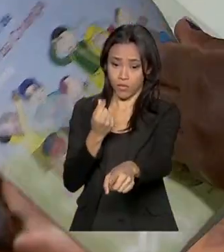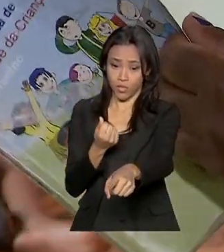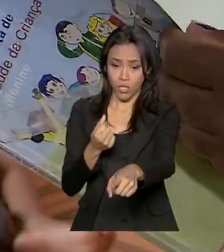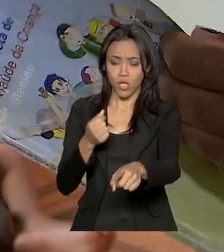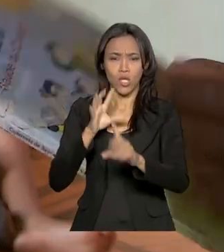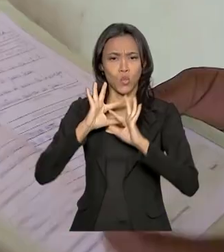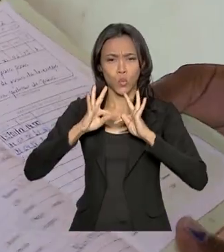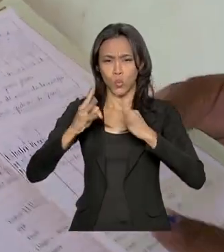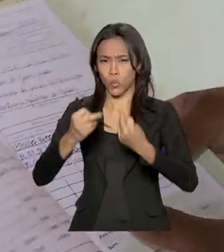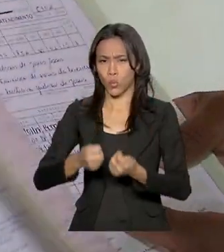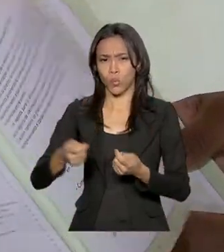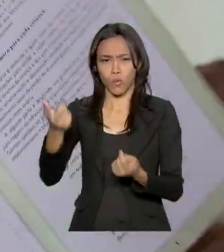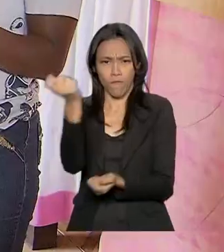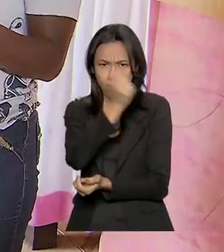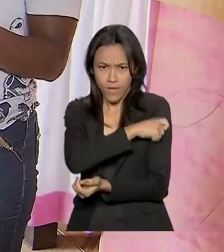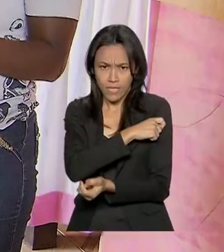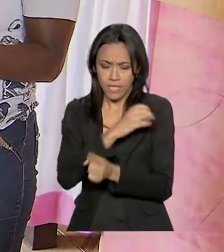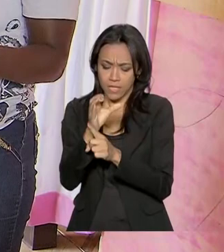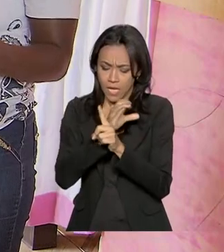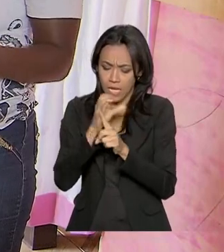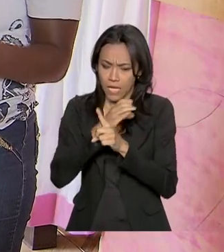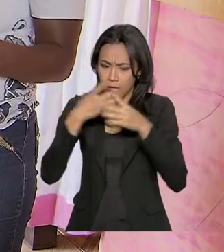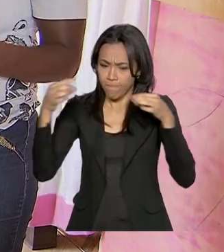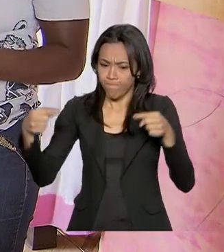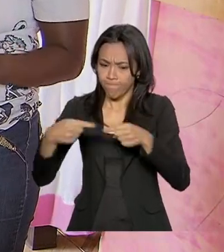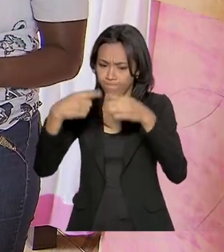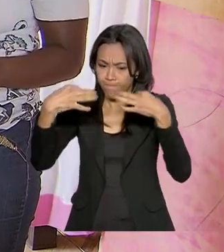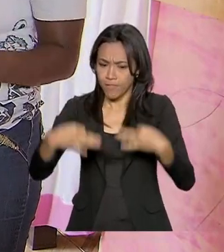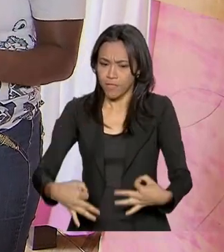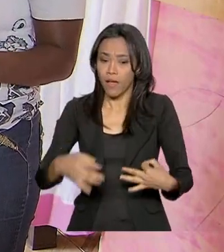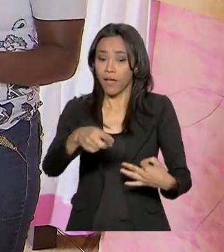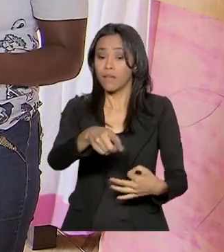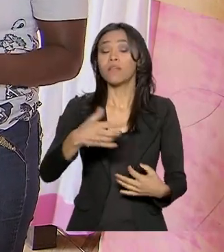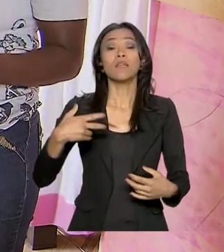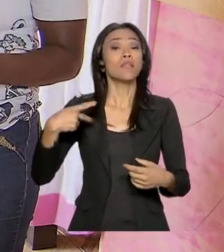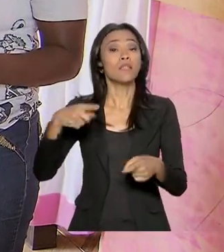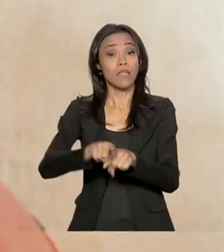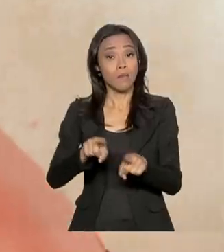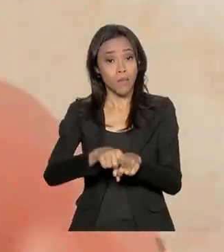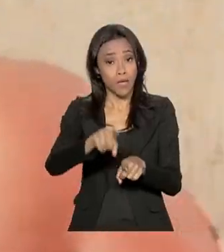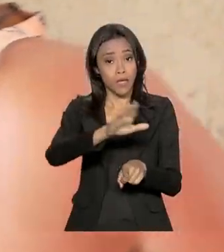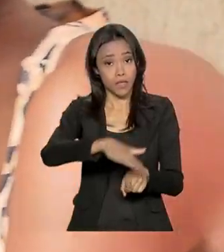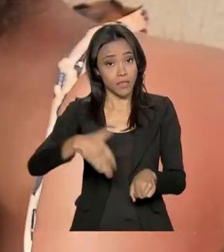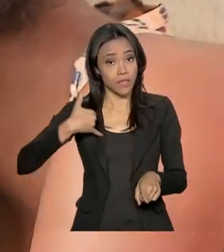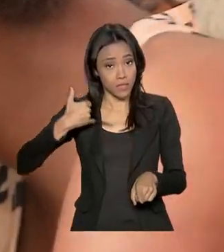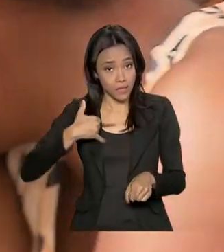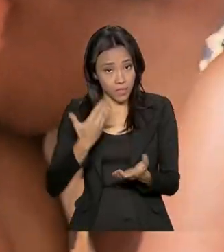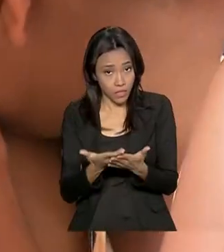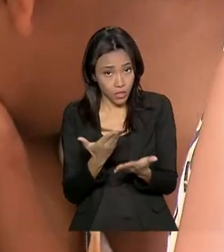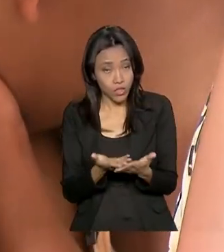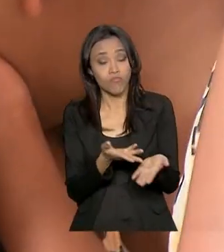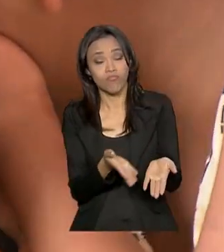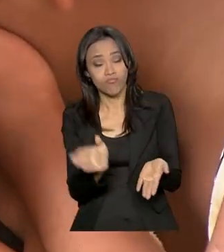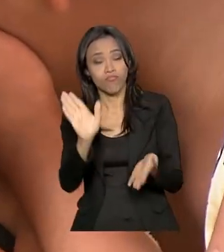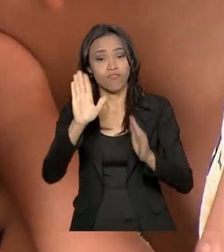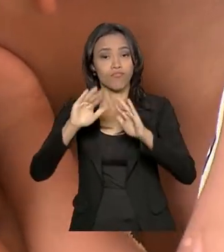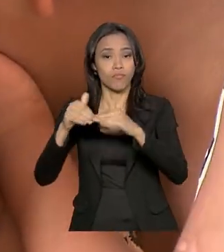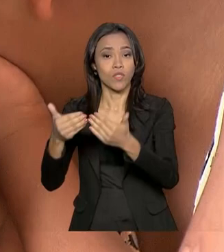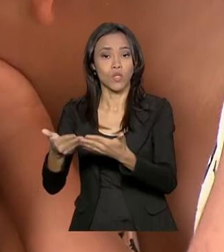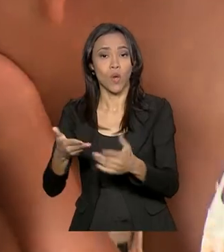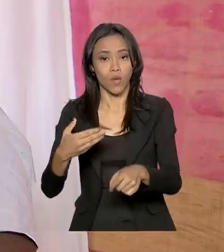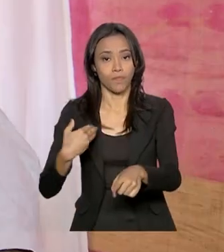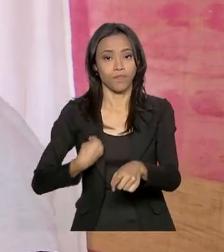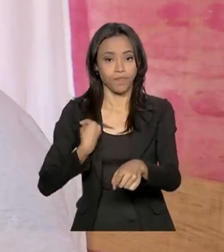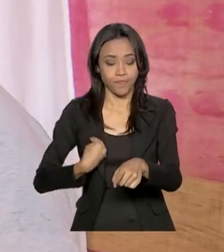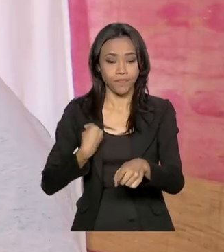as vacinas dos pequenos em dia. E os com idade escolar estão em sala de aula. O benefício é muito importante para a